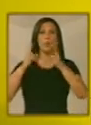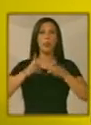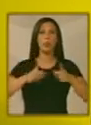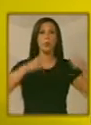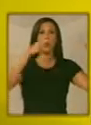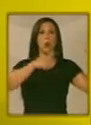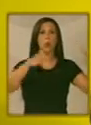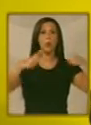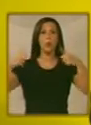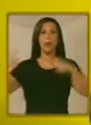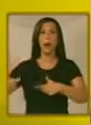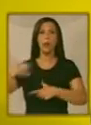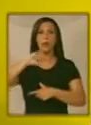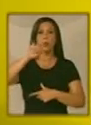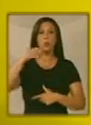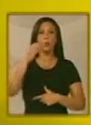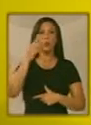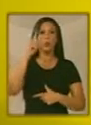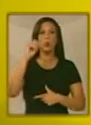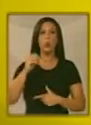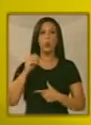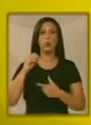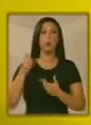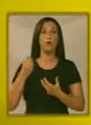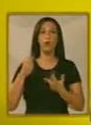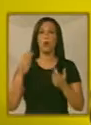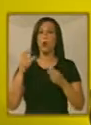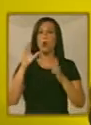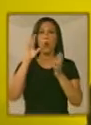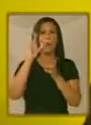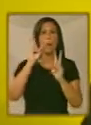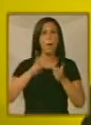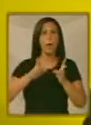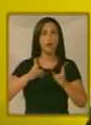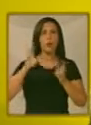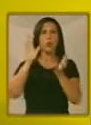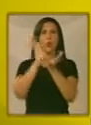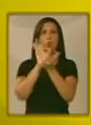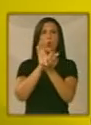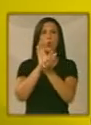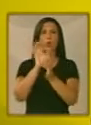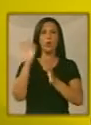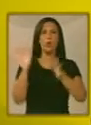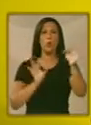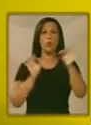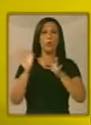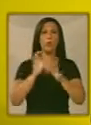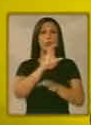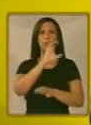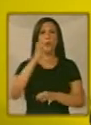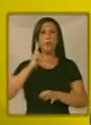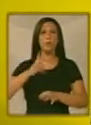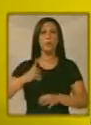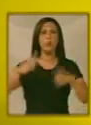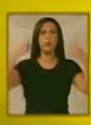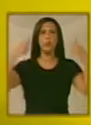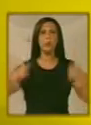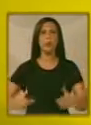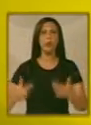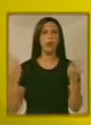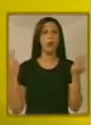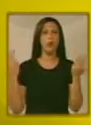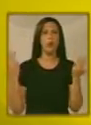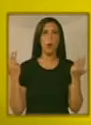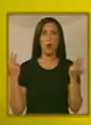competição dos jogos pan-americanos. Com o mesmo comitê organizador. Na mesma vila pan-americana. Então, estão...